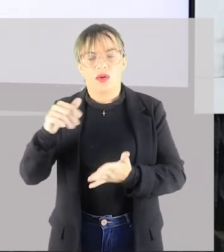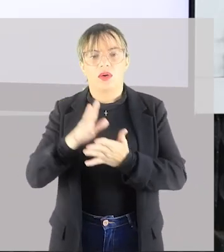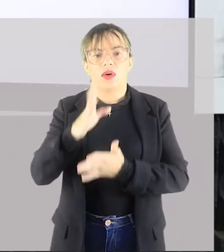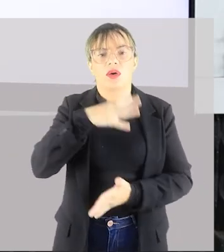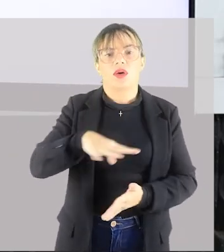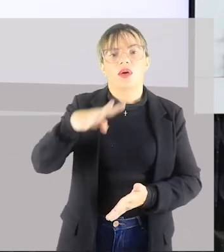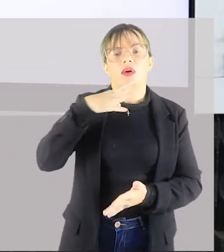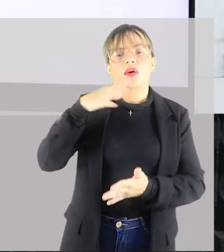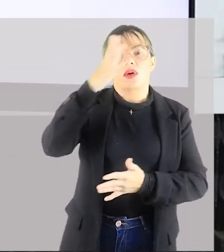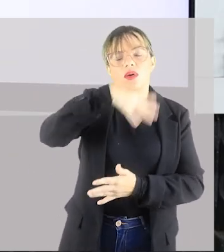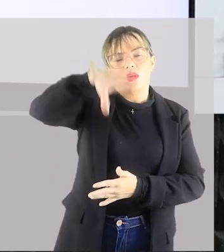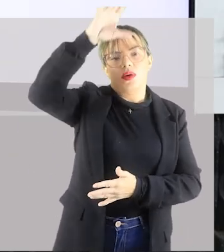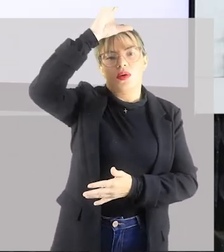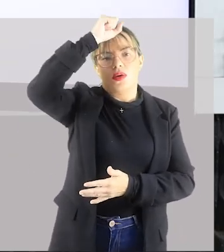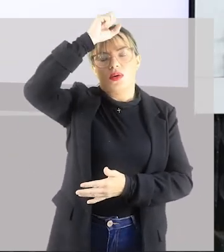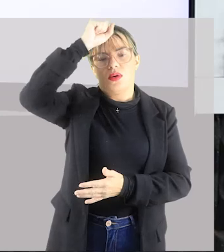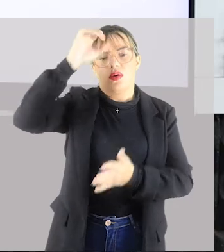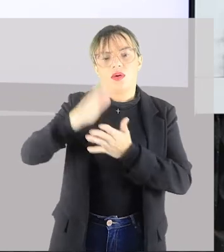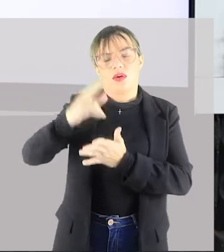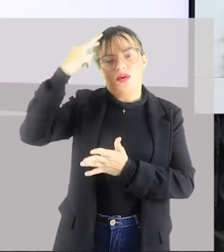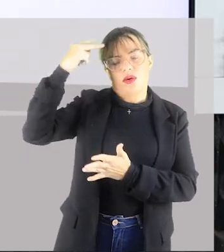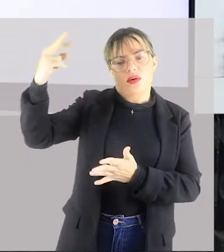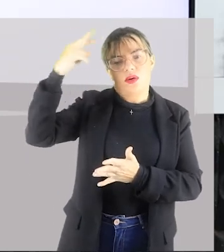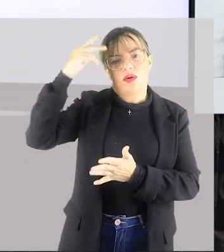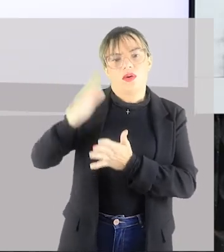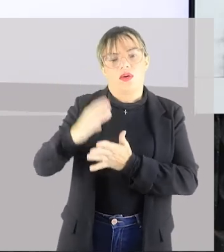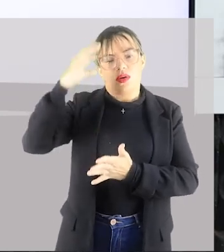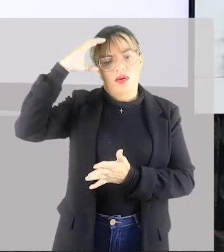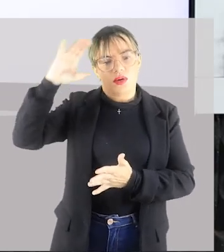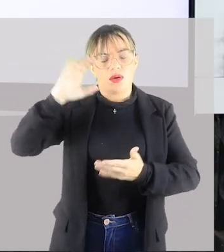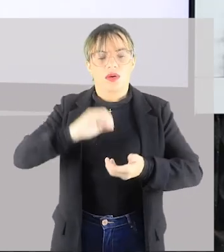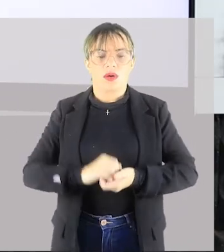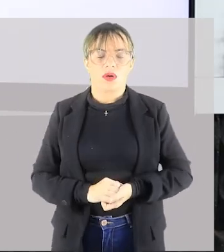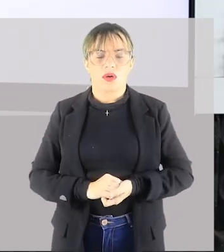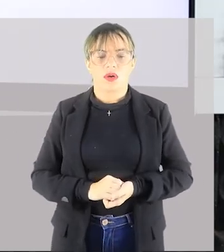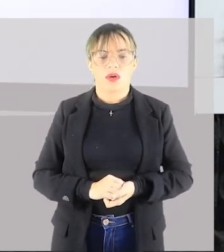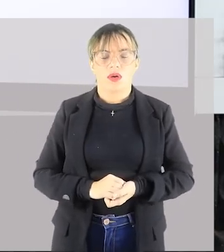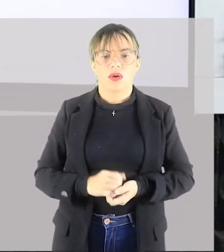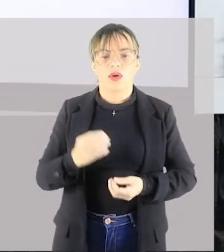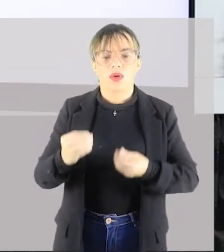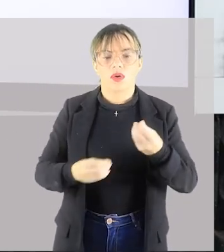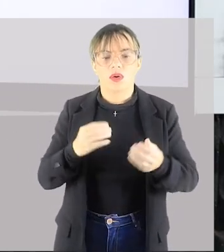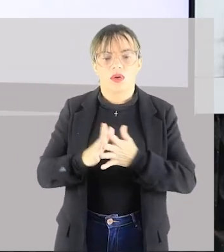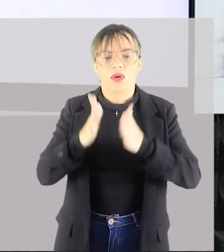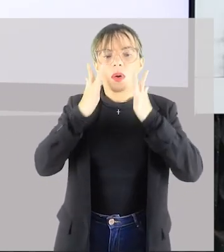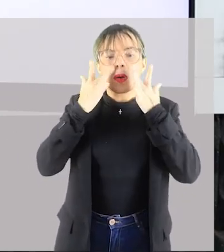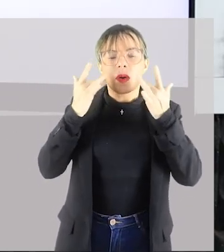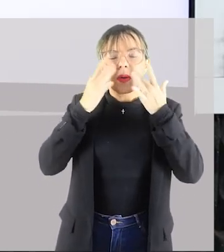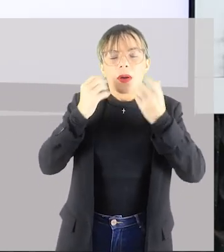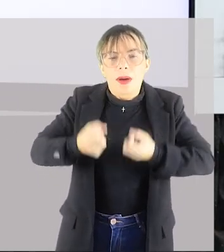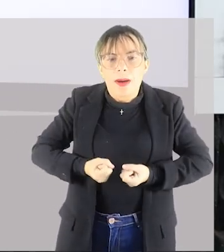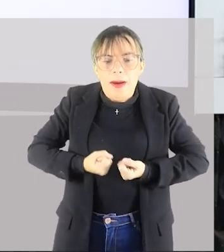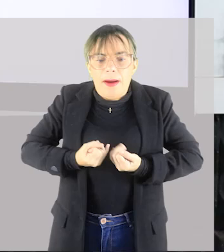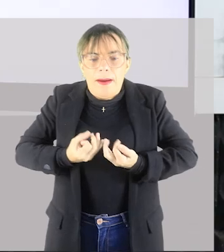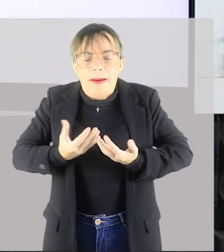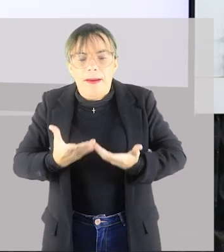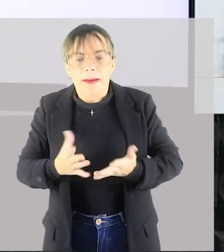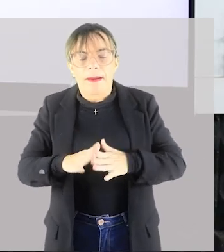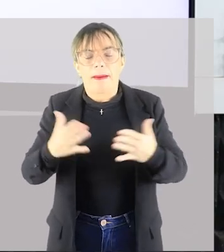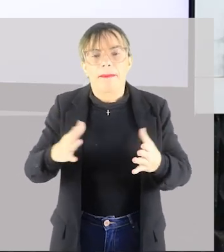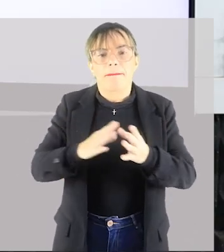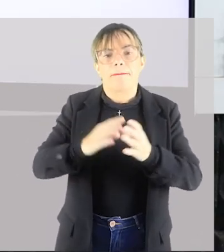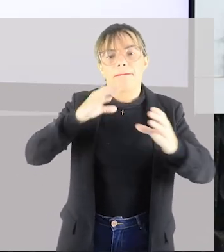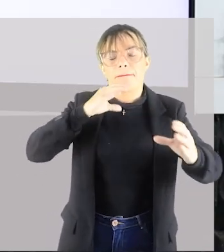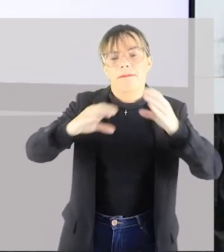um pouco da sua história cultural. E como arte, formas de expressão e